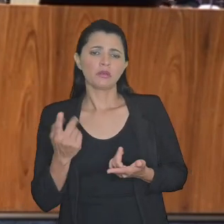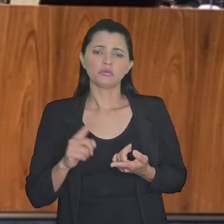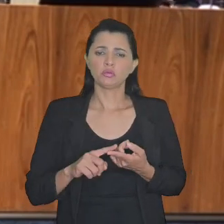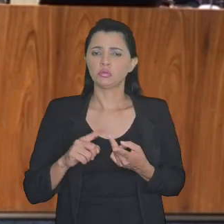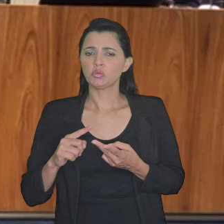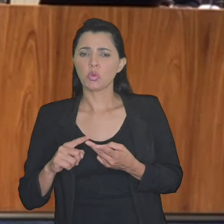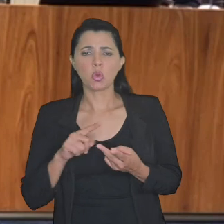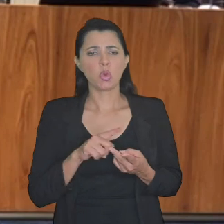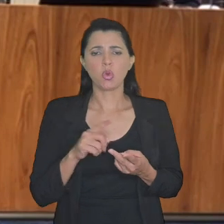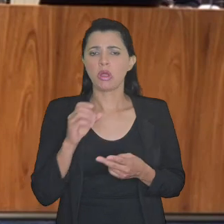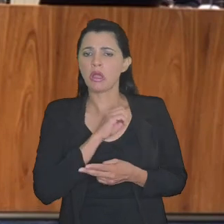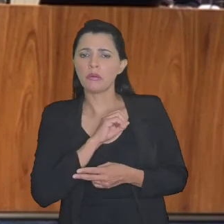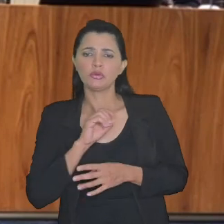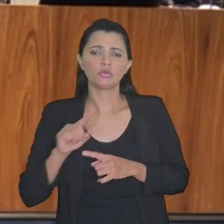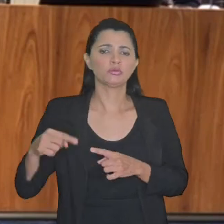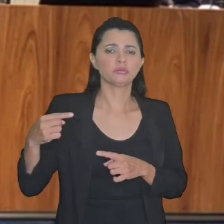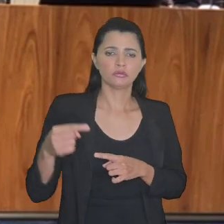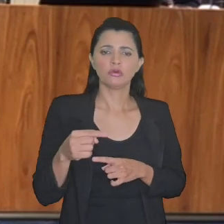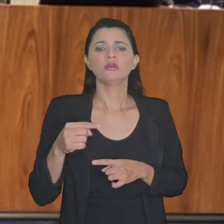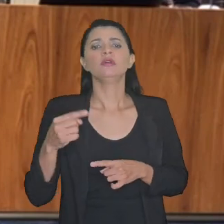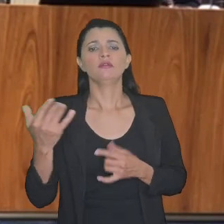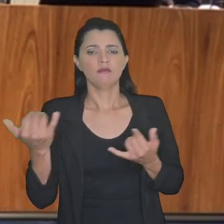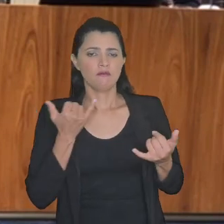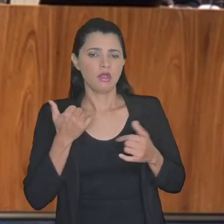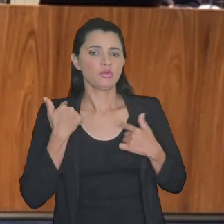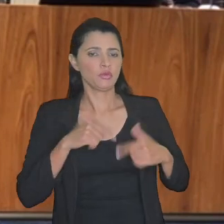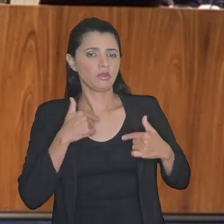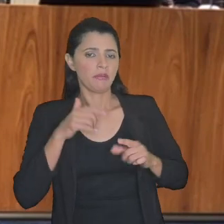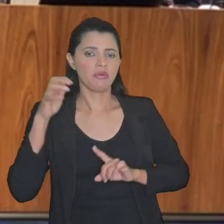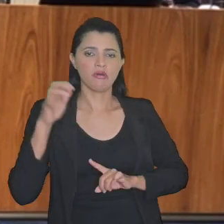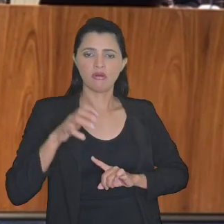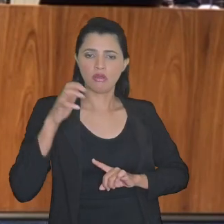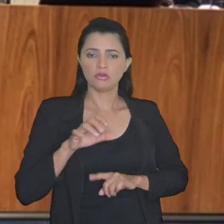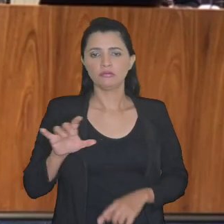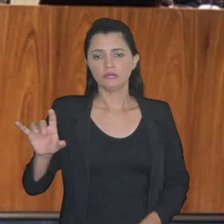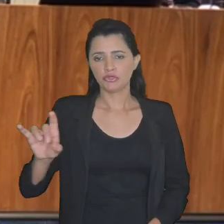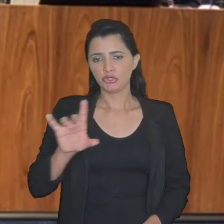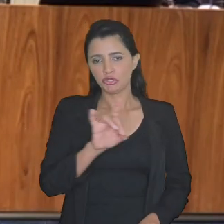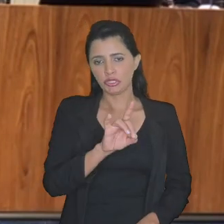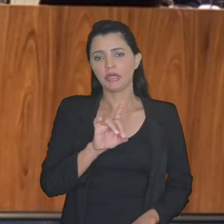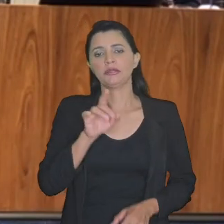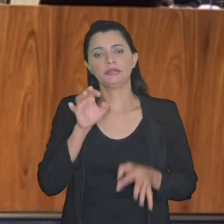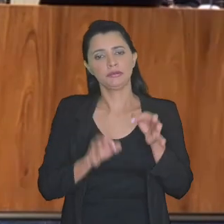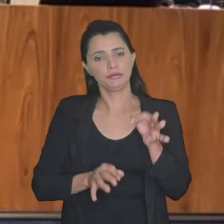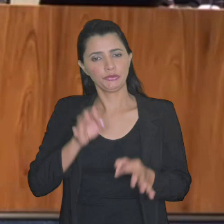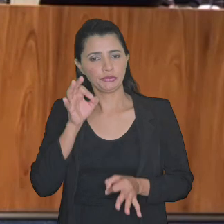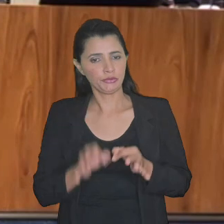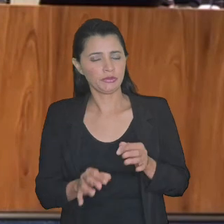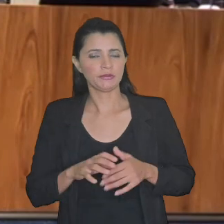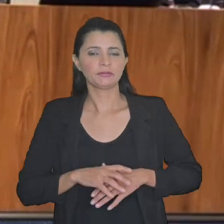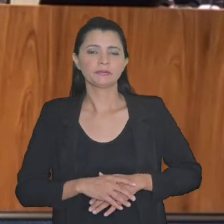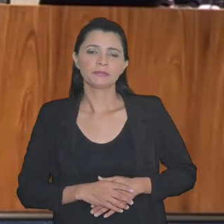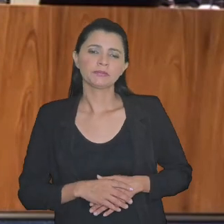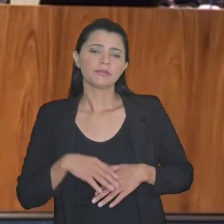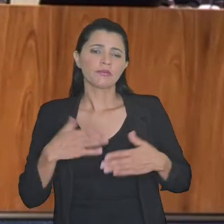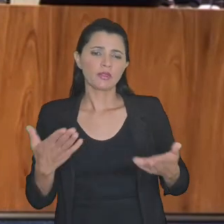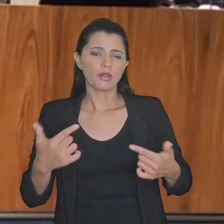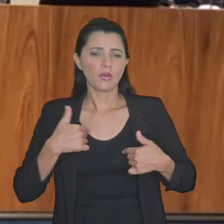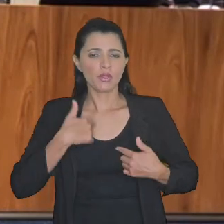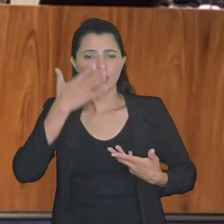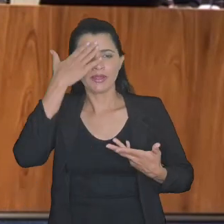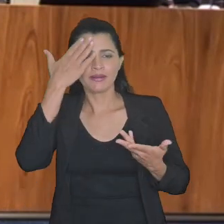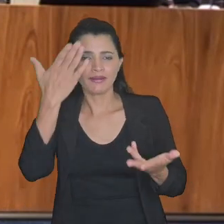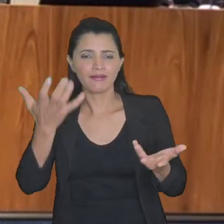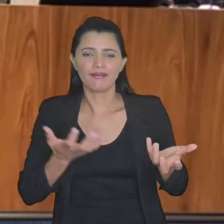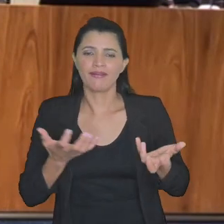de uma forma ou outra cedo ou tarde repercutir na atividade de cada magistrado então